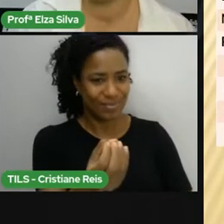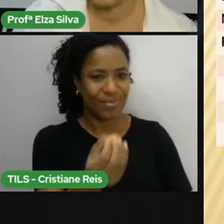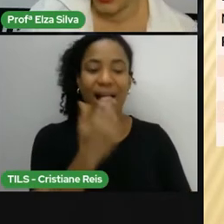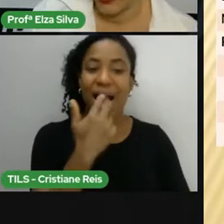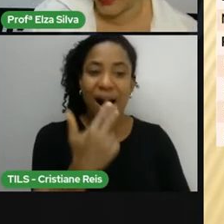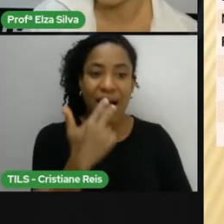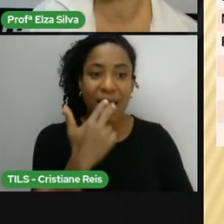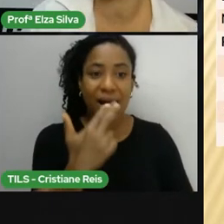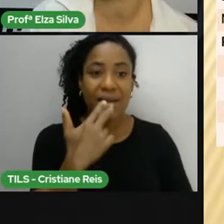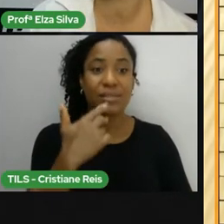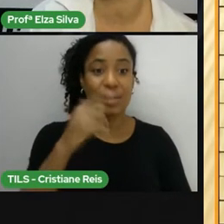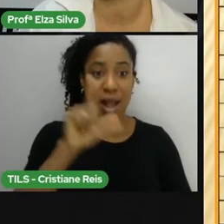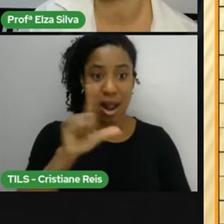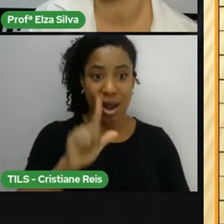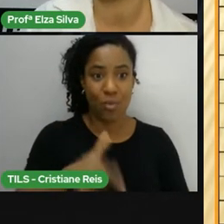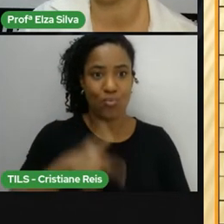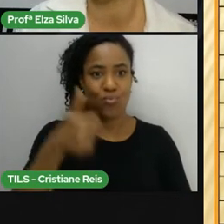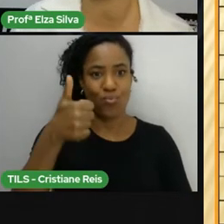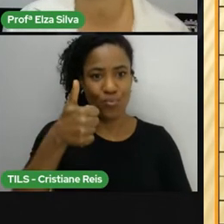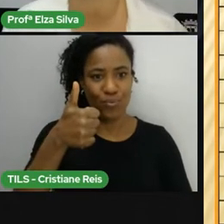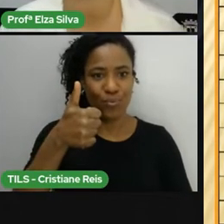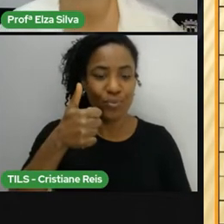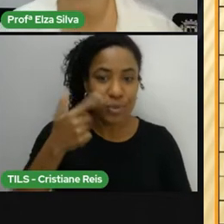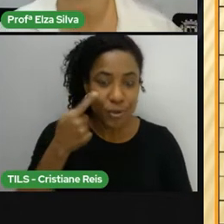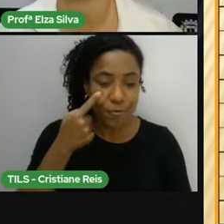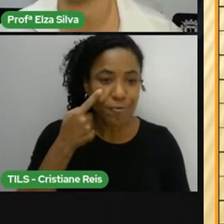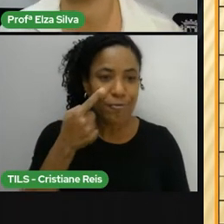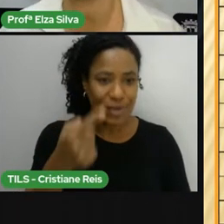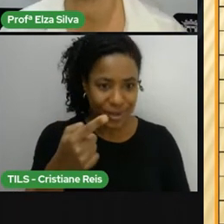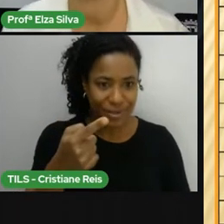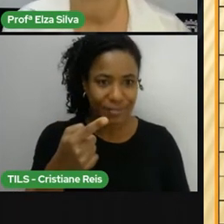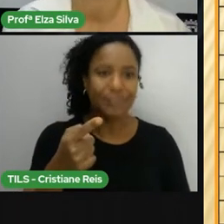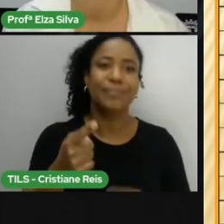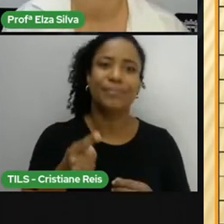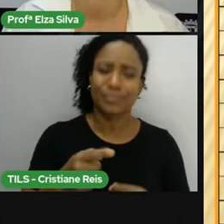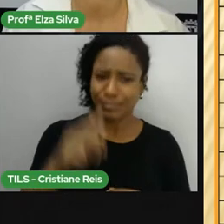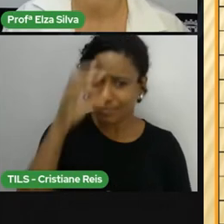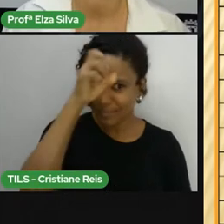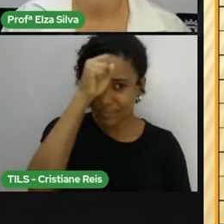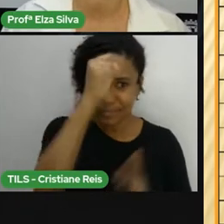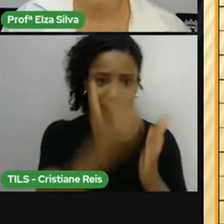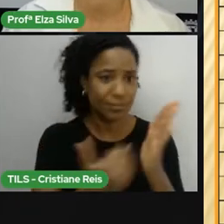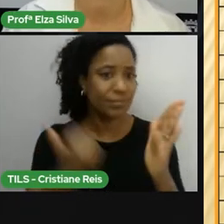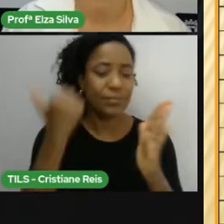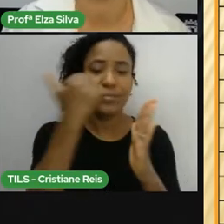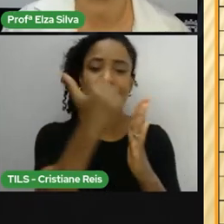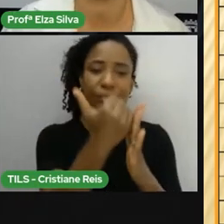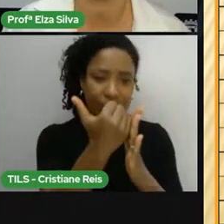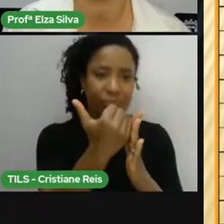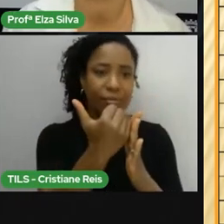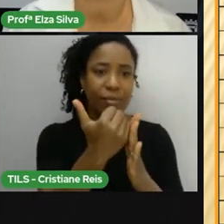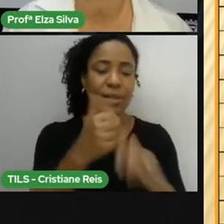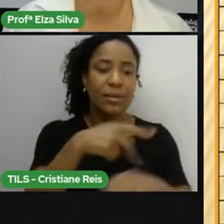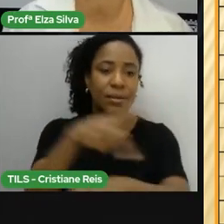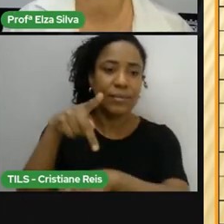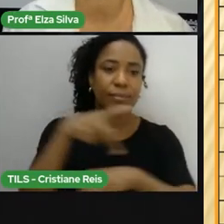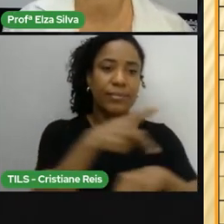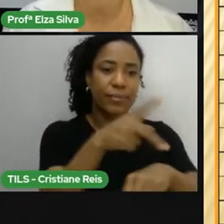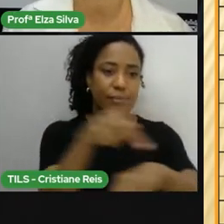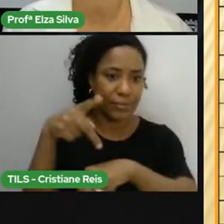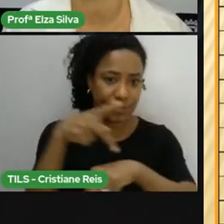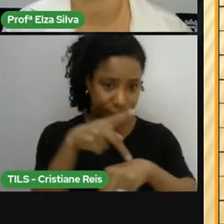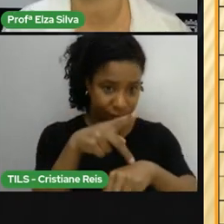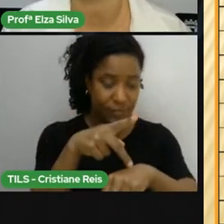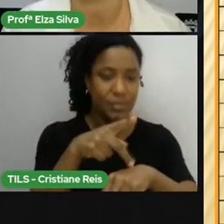Vamos seguir adiante Vamos aprender um pouco mais sobre estes países e as